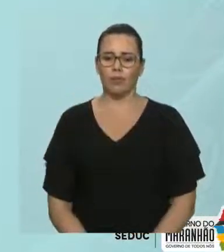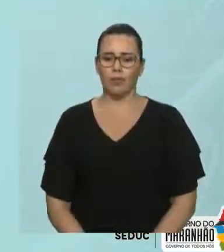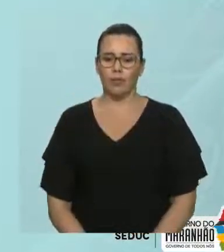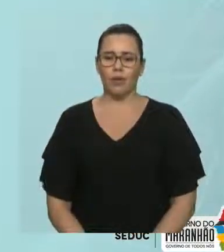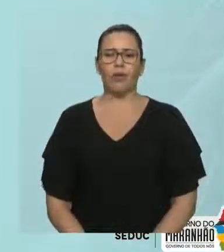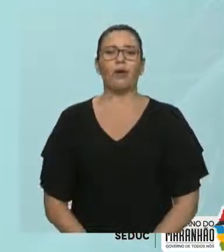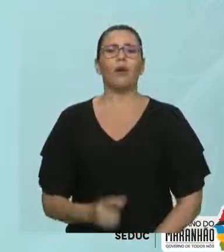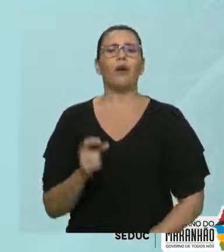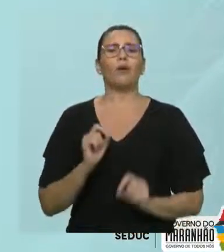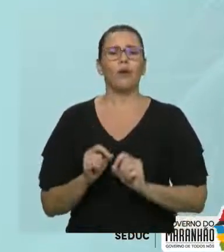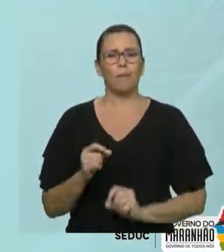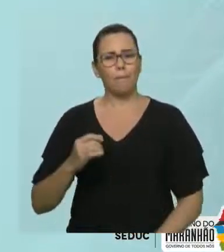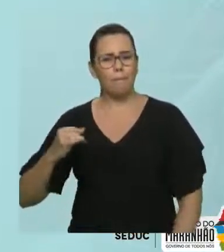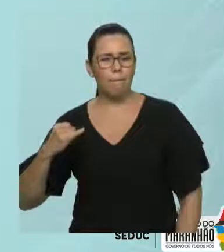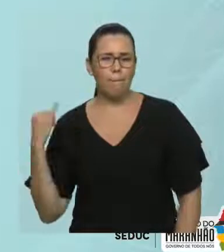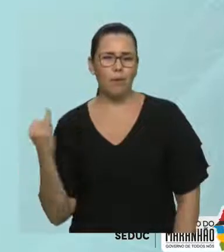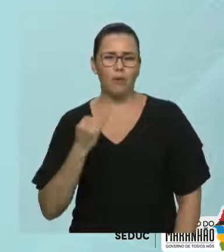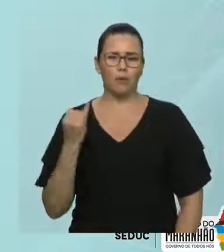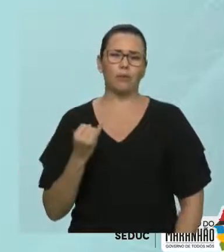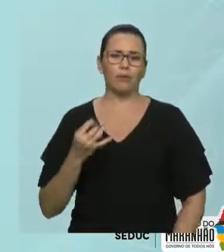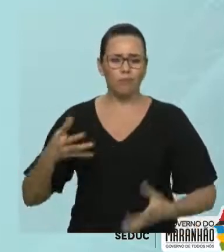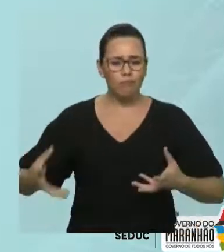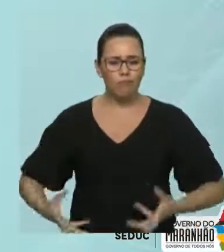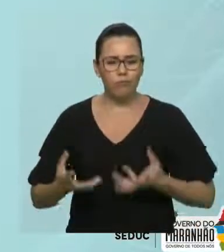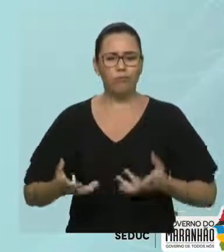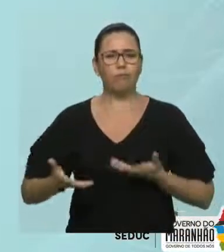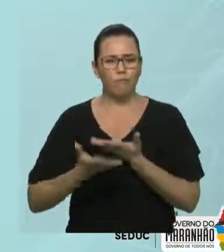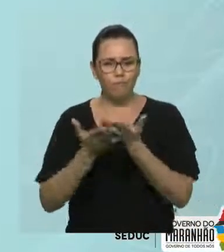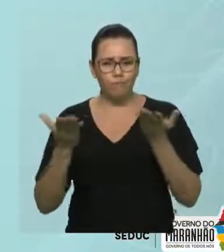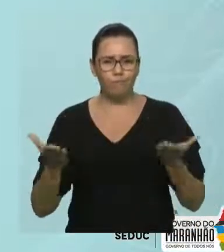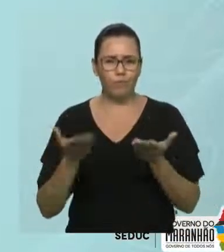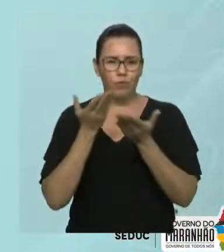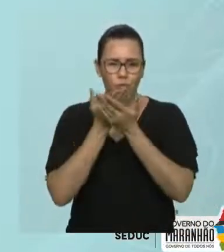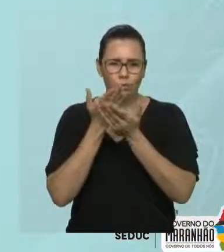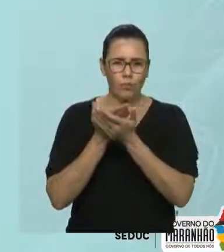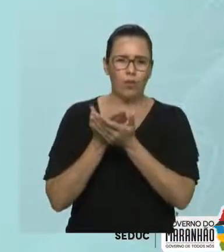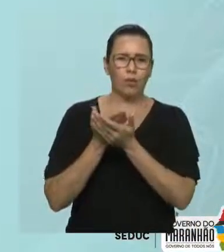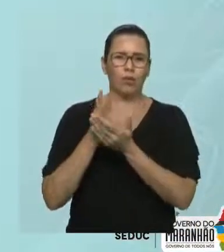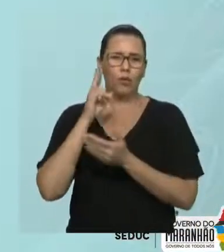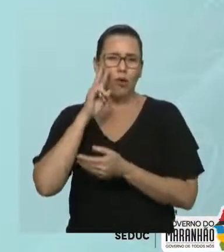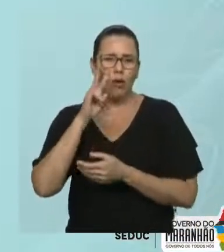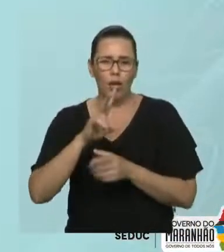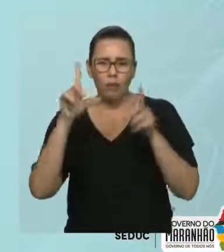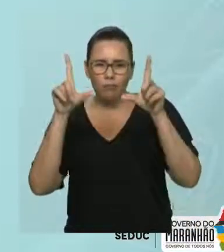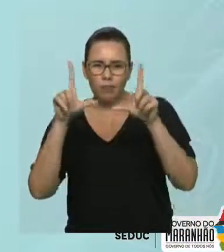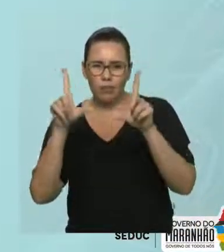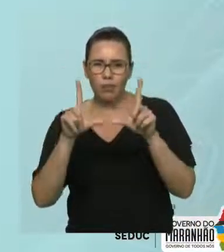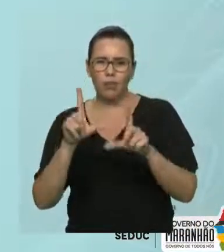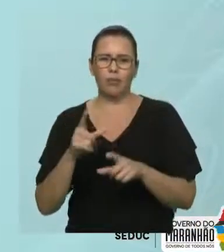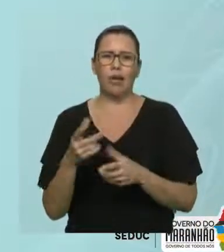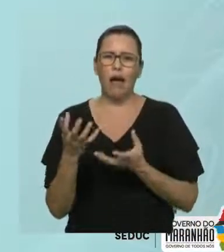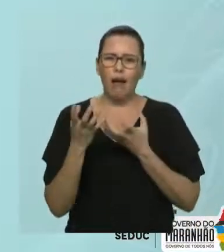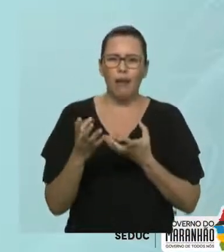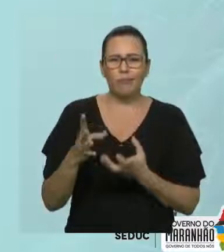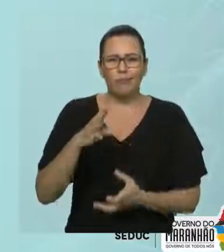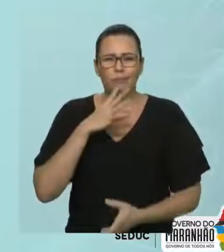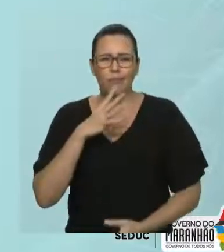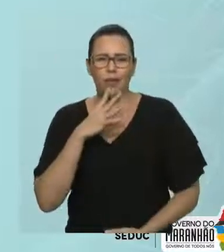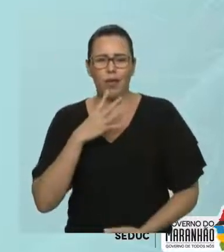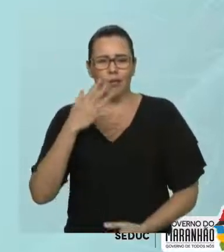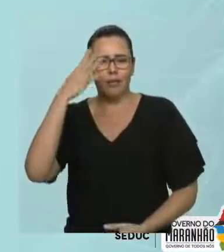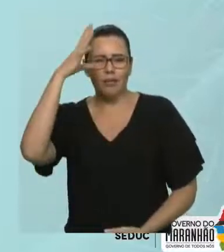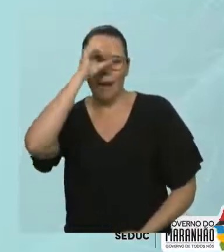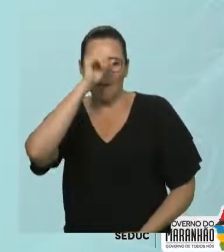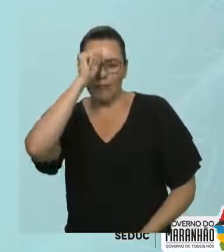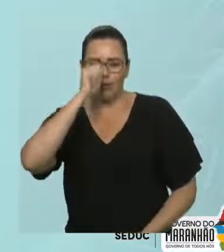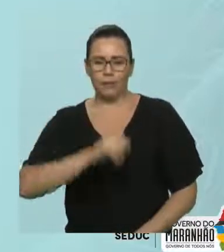Reforçando a importância de você estar aí acompanhando as nossas aulas, estudando, né? Em busca de conhecimento. Qual é a